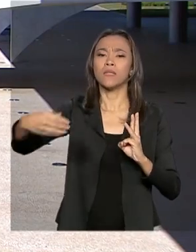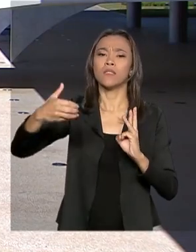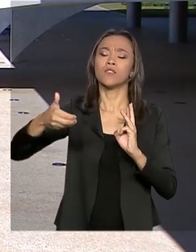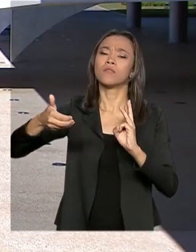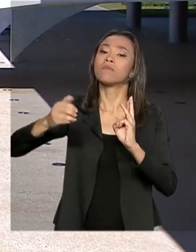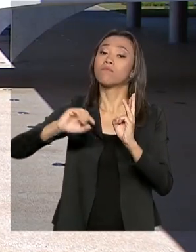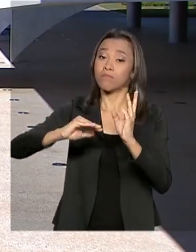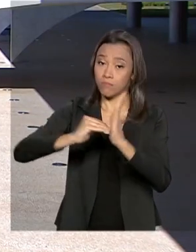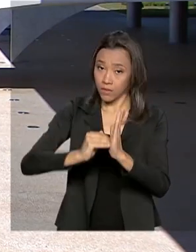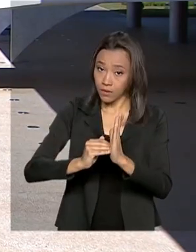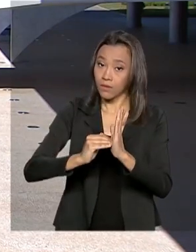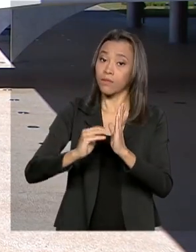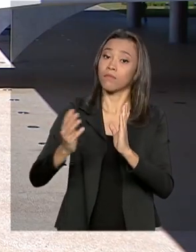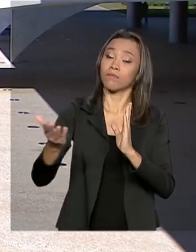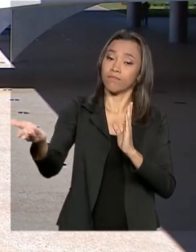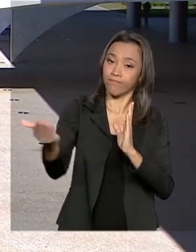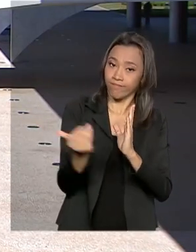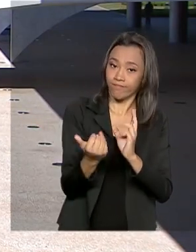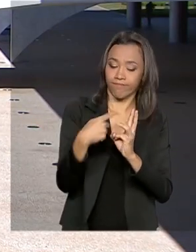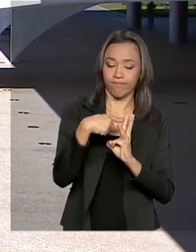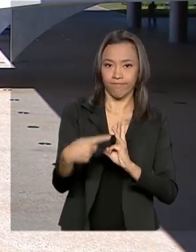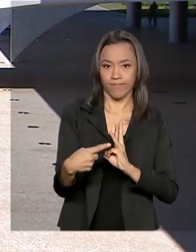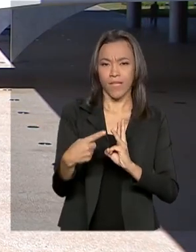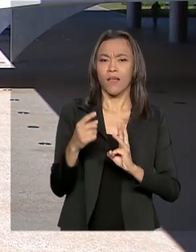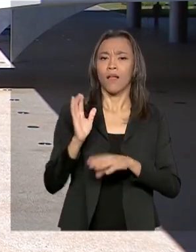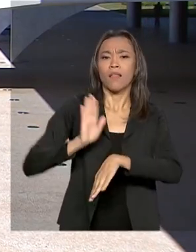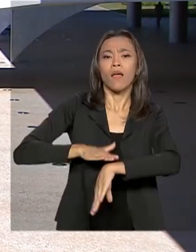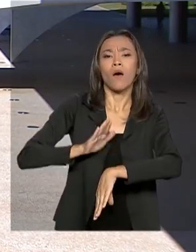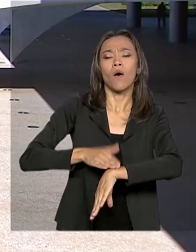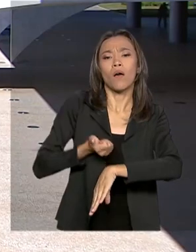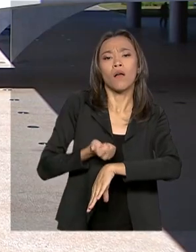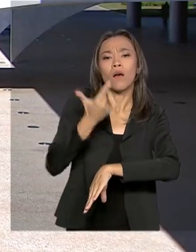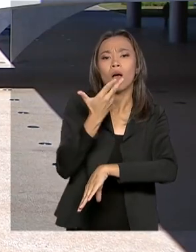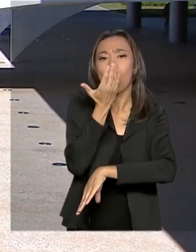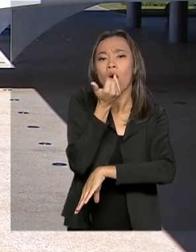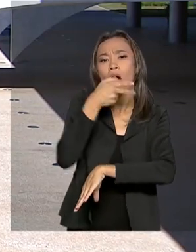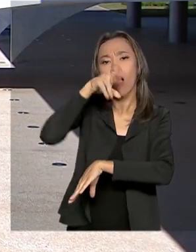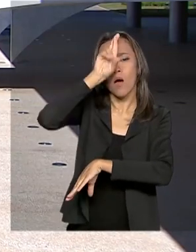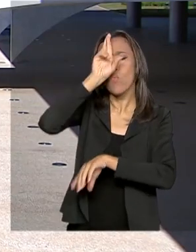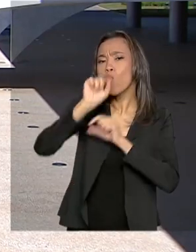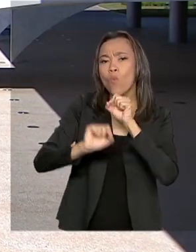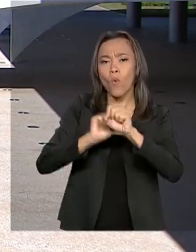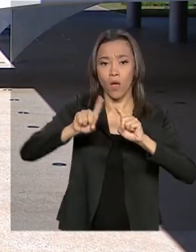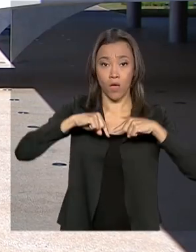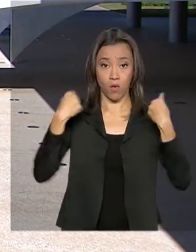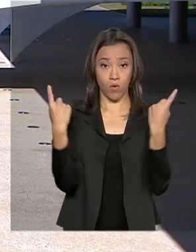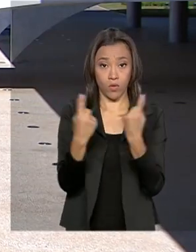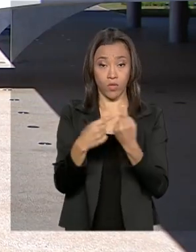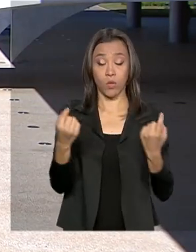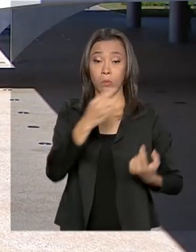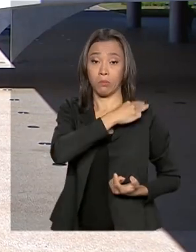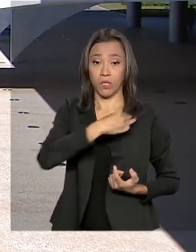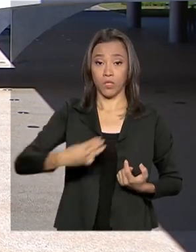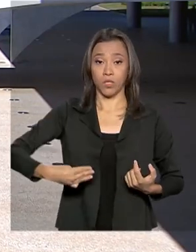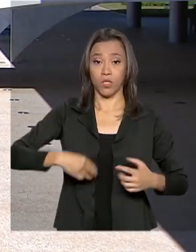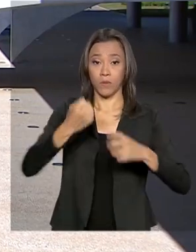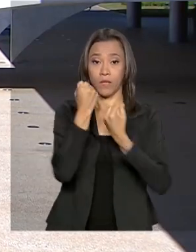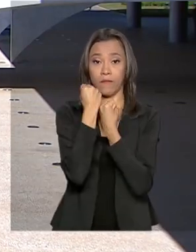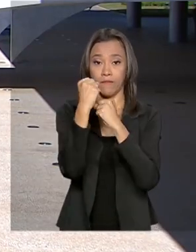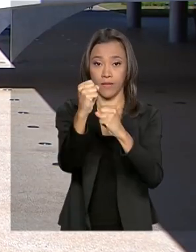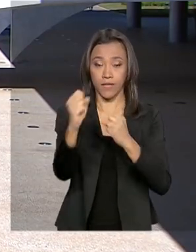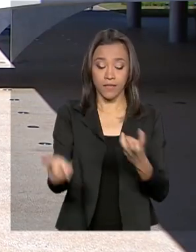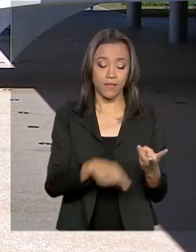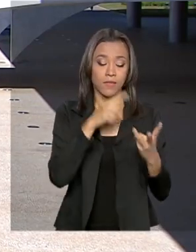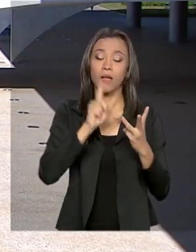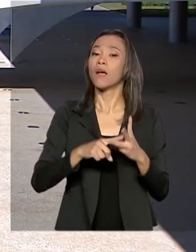Alcolumbre. Na hora do almoço, a reunião será com o ministro da Defesa, Fernando Azevedo, com os